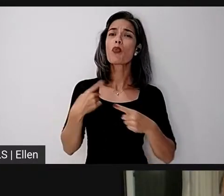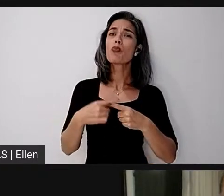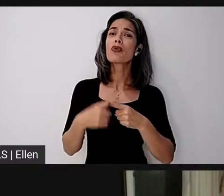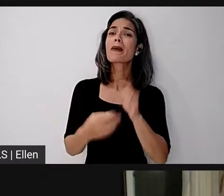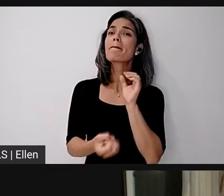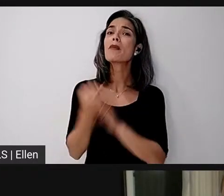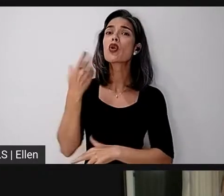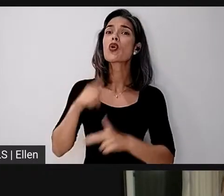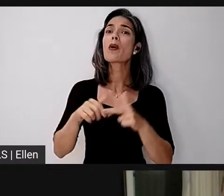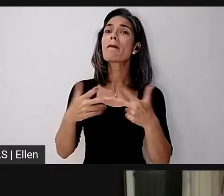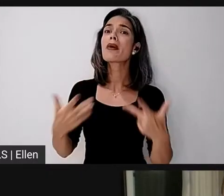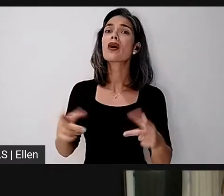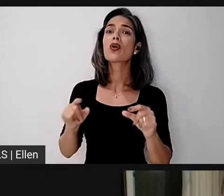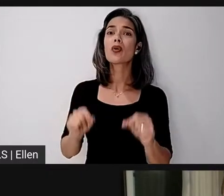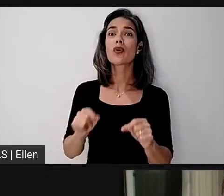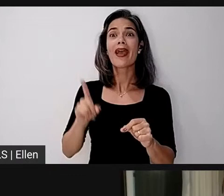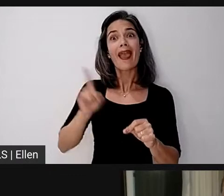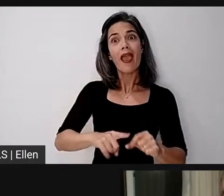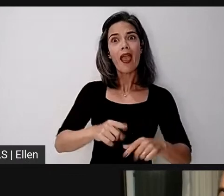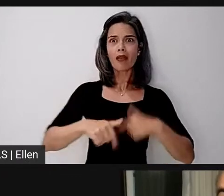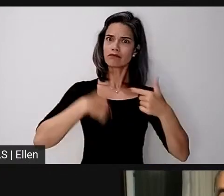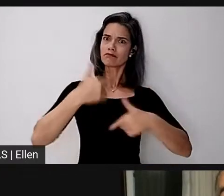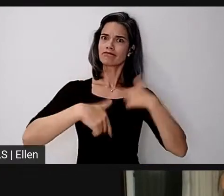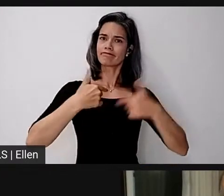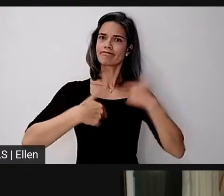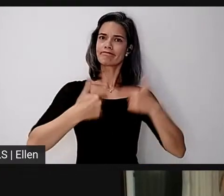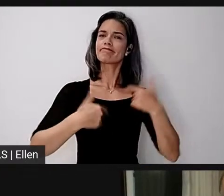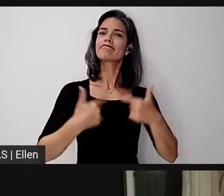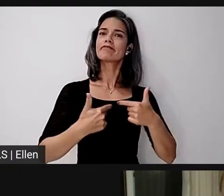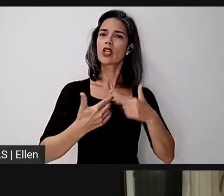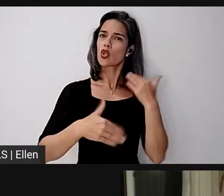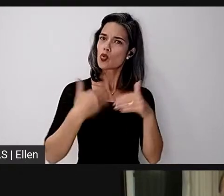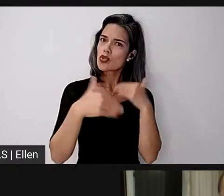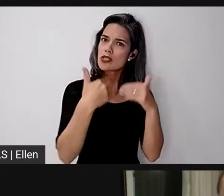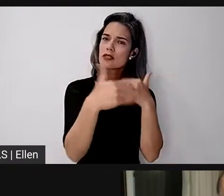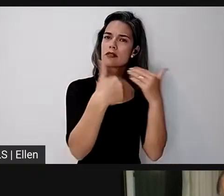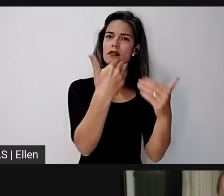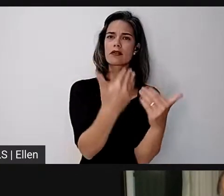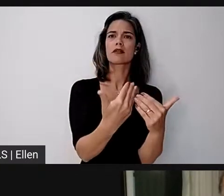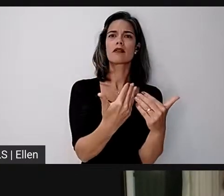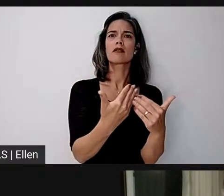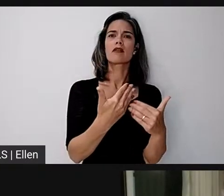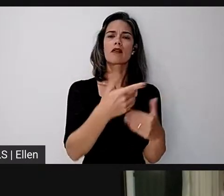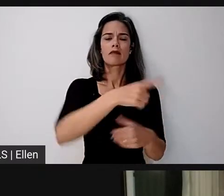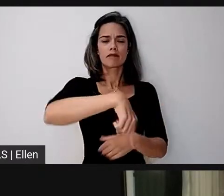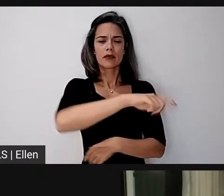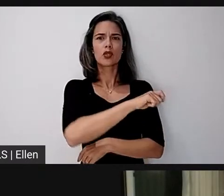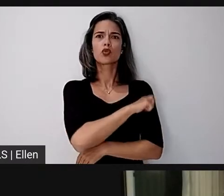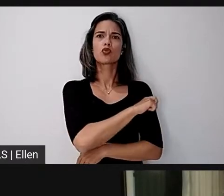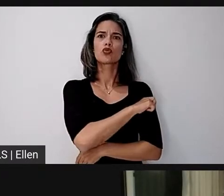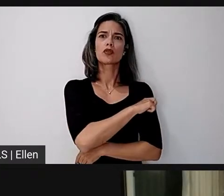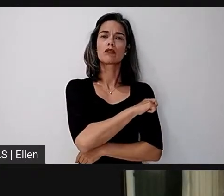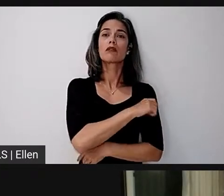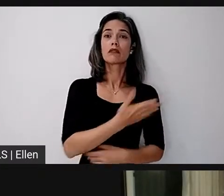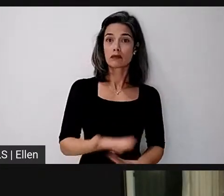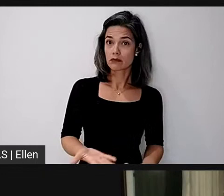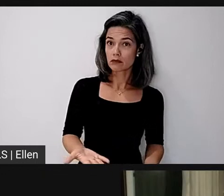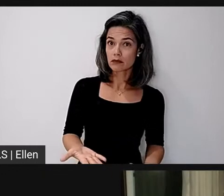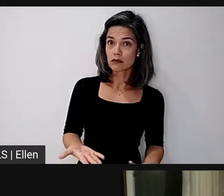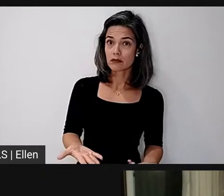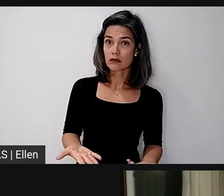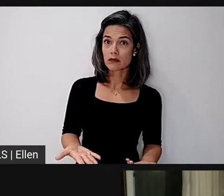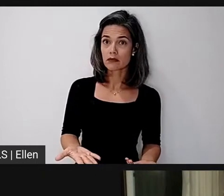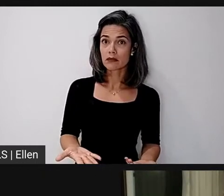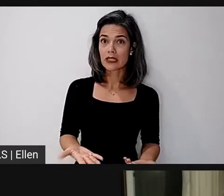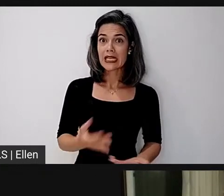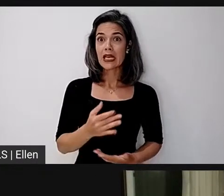materiais é projetar ações, é projetar o desenvolvimento desses estudantes. Quer dizer, se você produz material quando você tem um